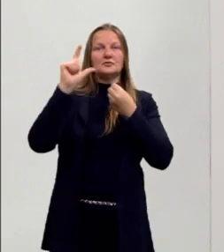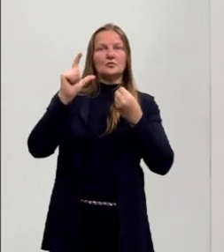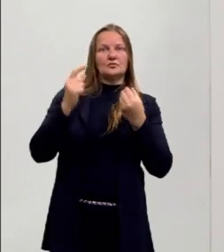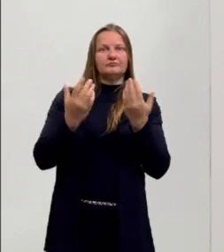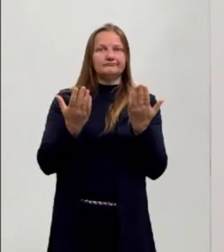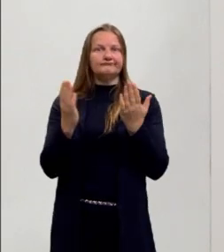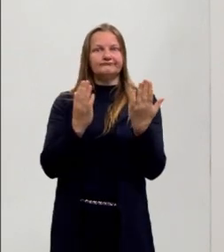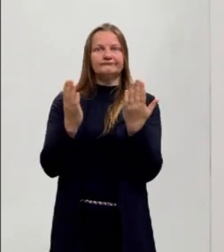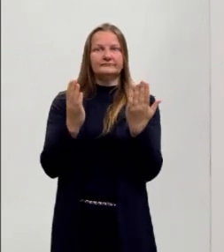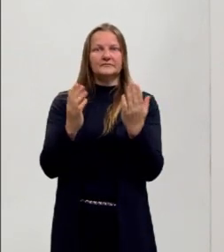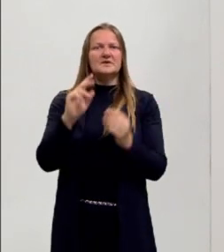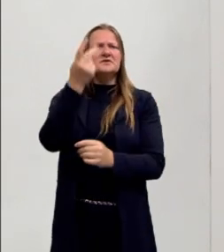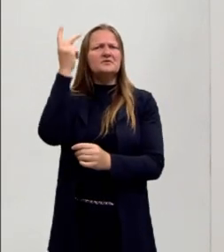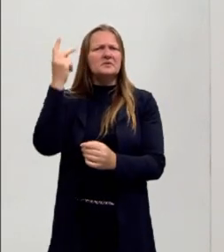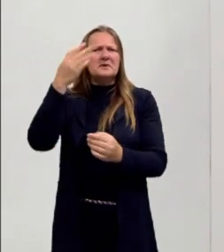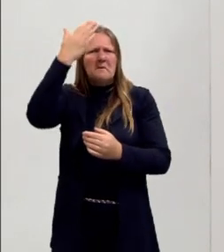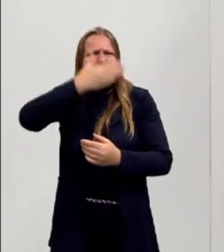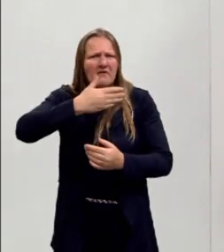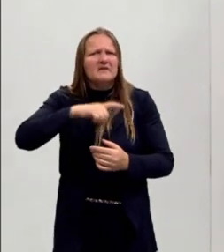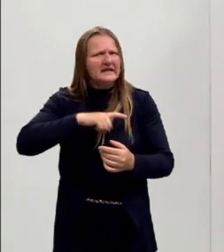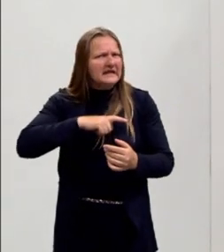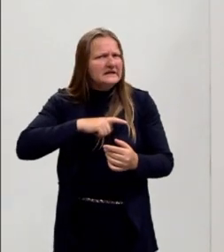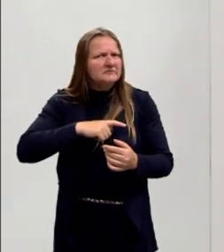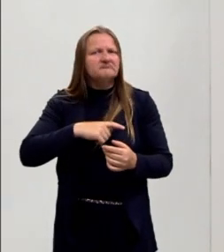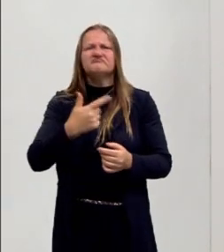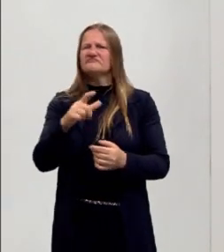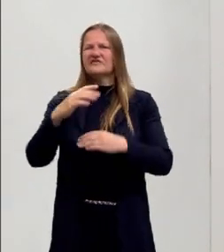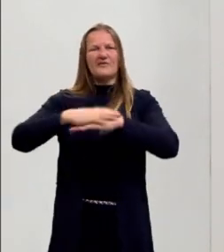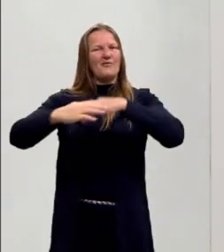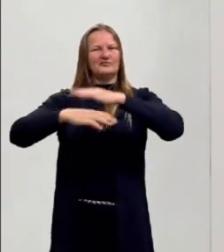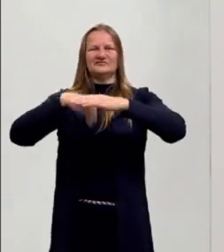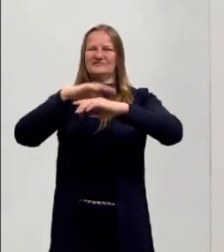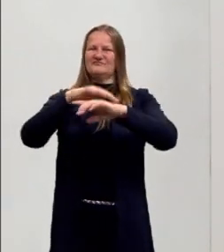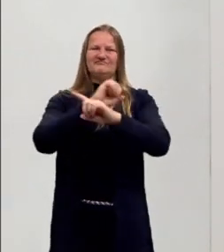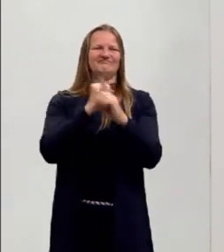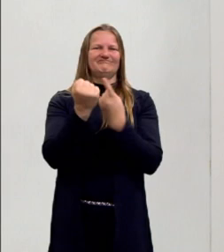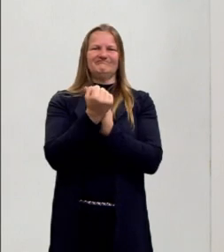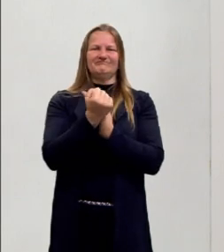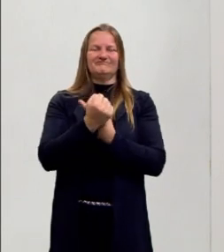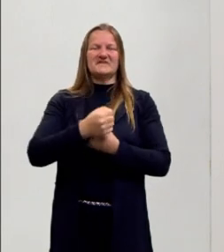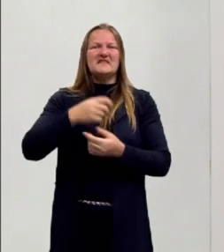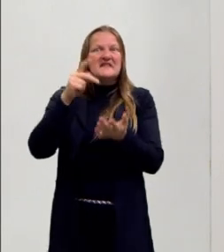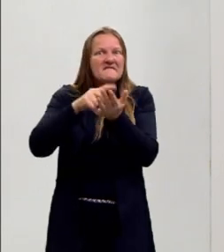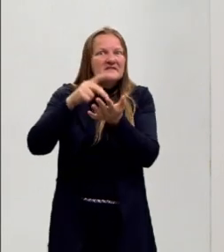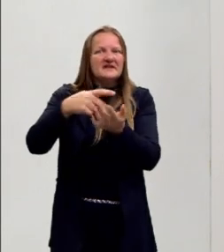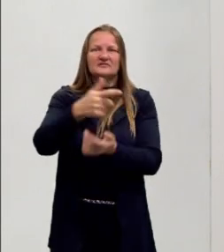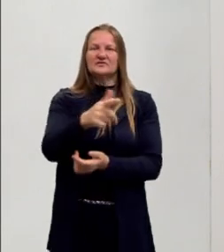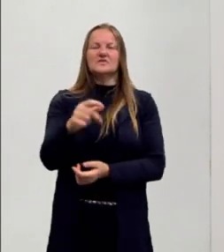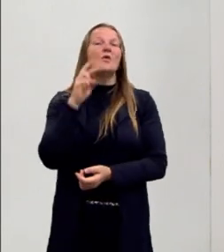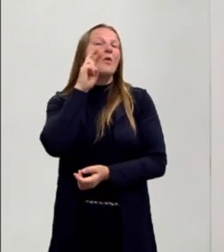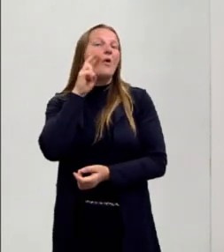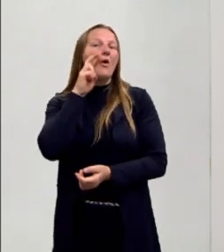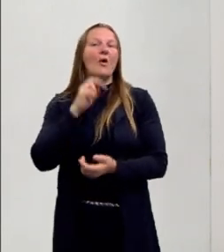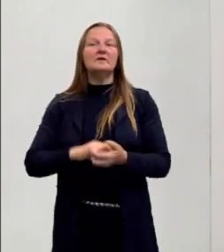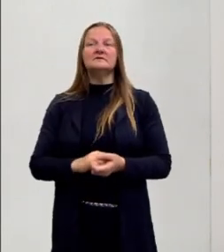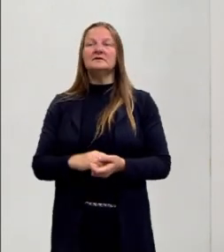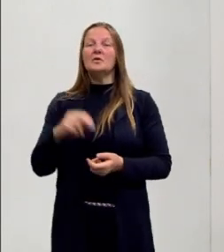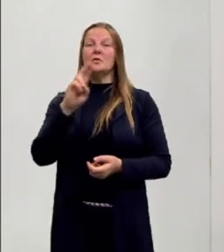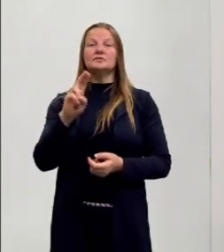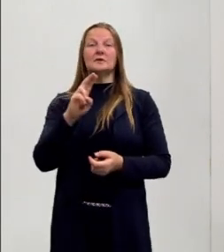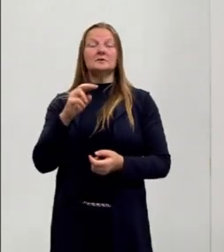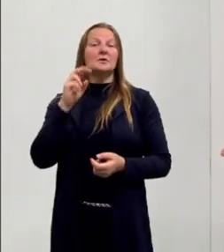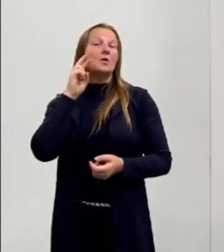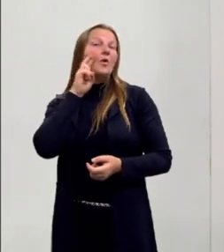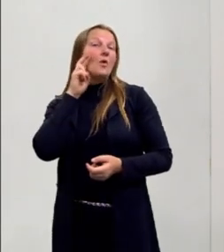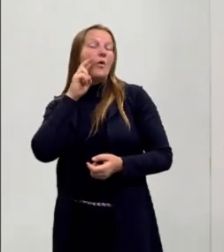historicamente, não se comprova, né? Primeiro que isso é uma construção social. Segundo que o rosa já foi, por exemplo, considerado